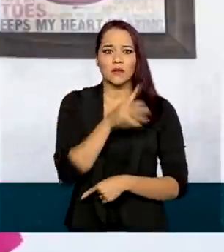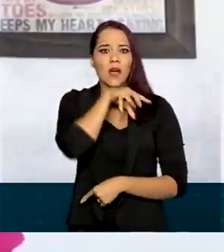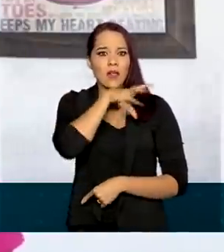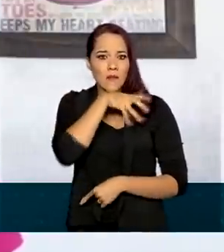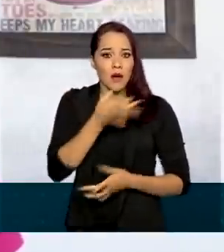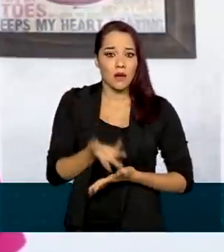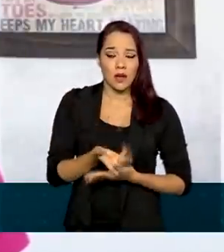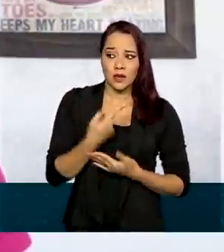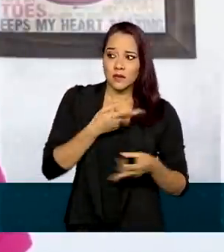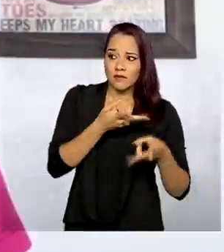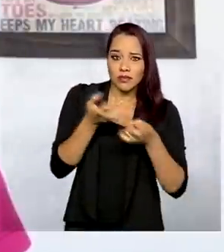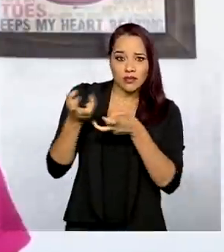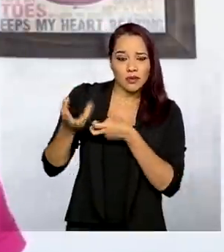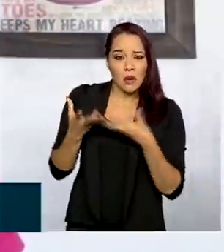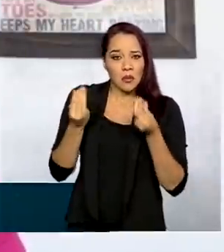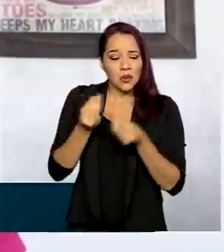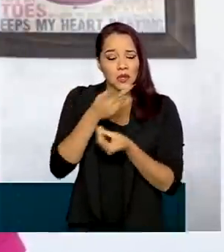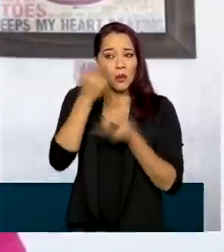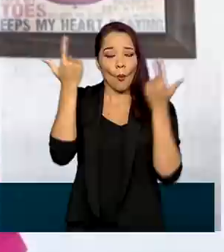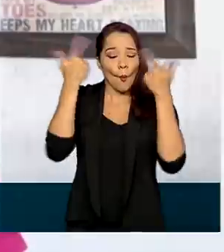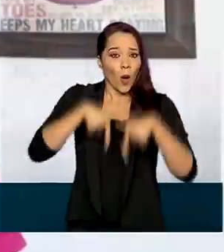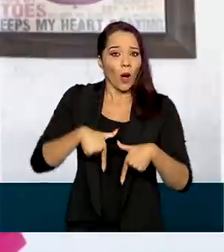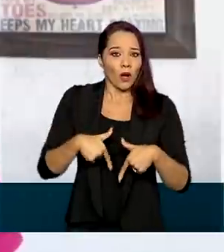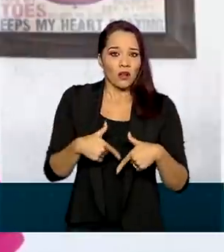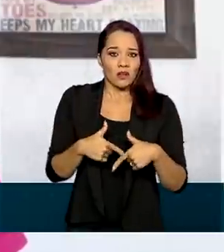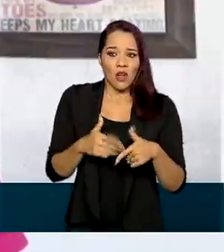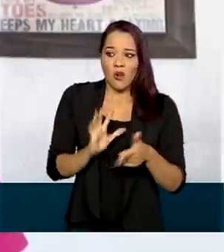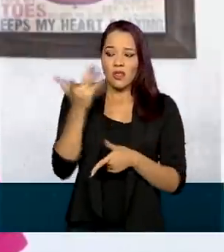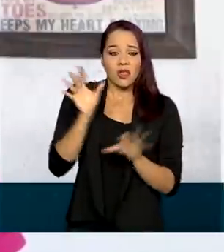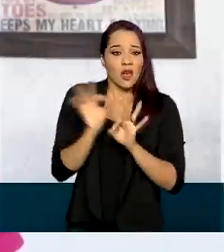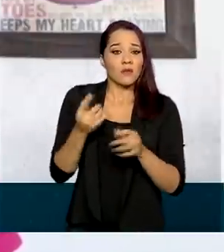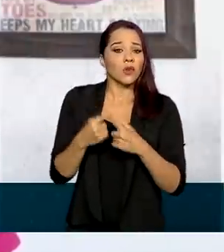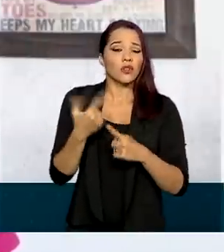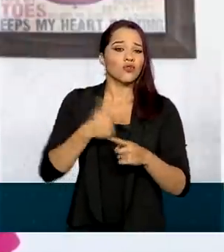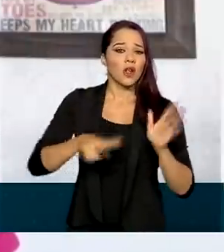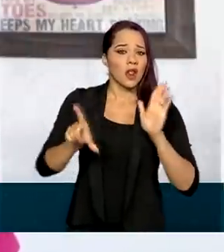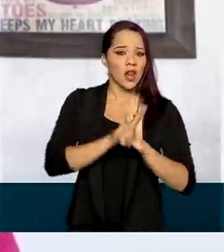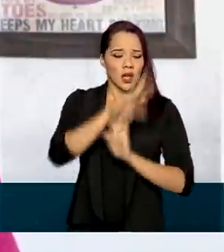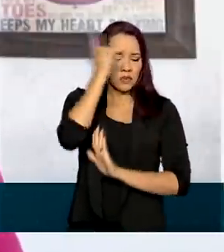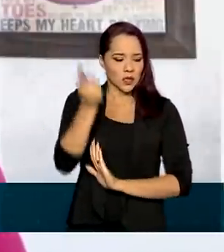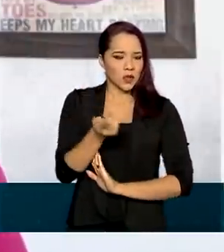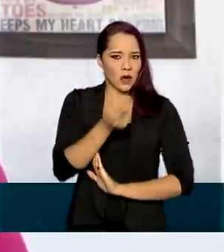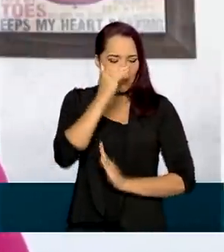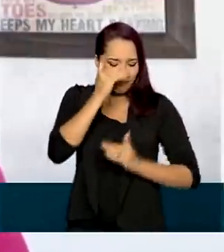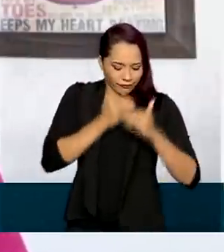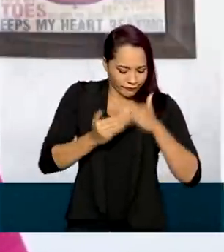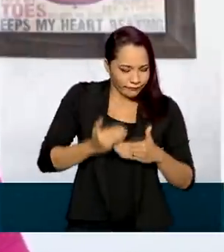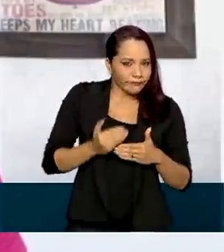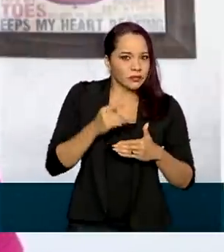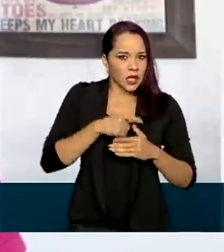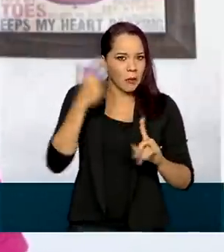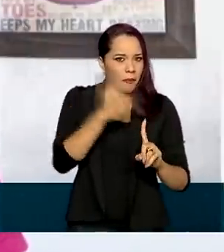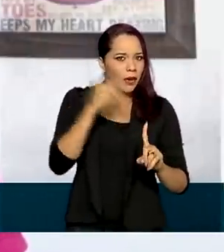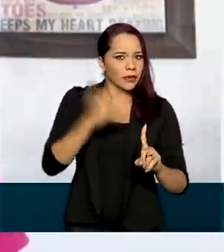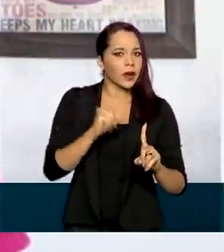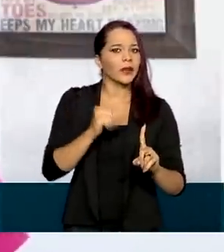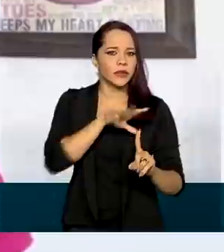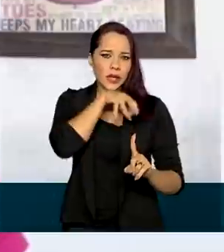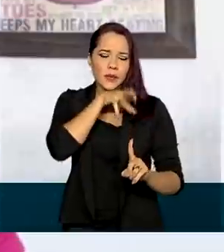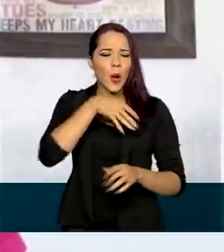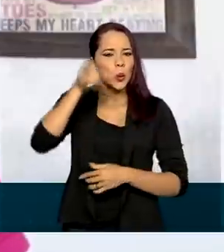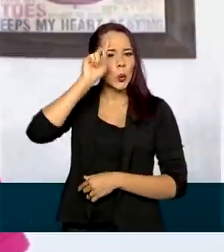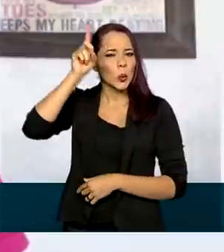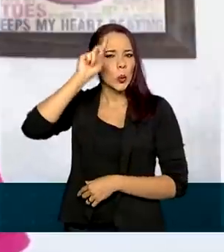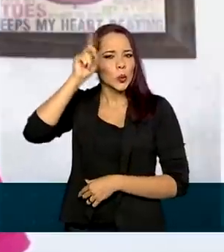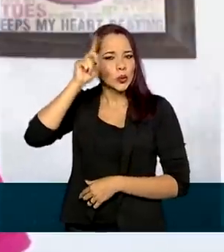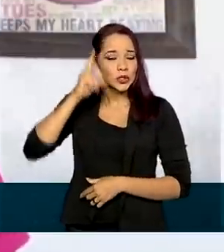Nós vemos muitos casos que ficam até impunes porque não existiam leis capazes de amedrontar essas pessoas que maltratam os nossos bichinhos todos